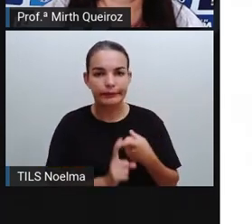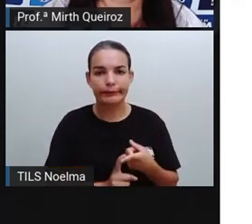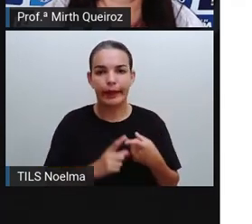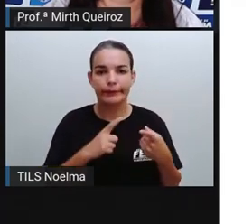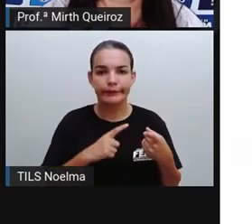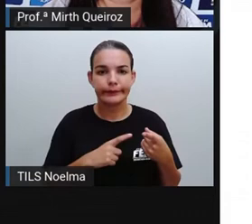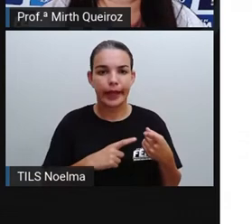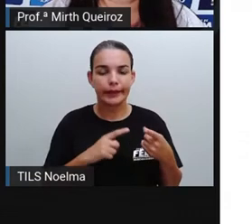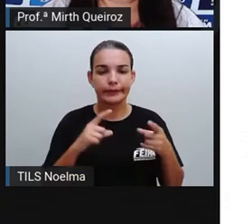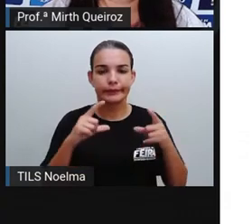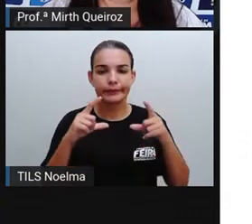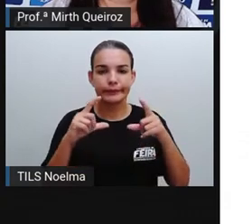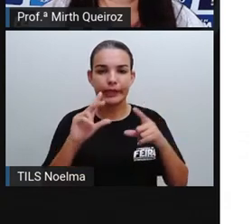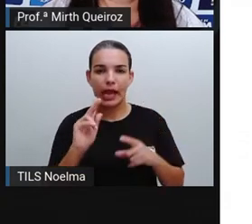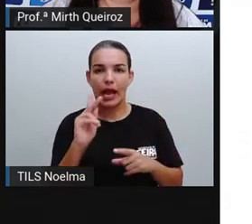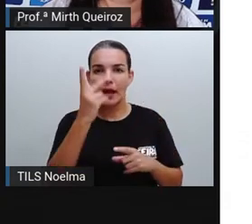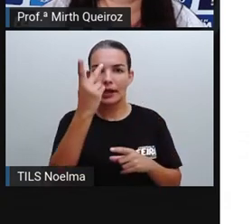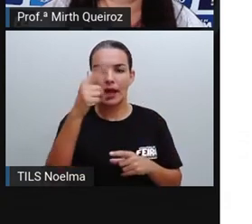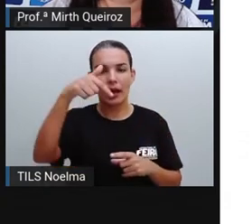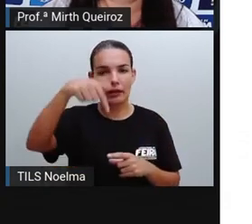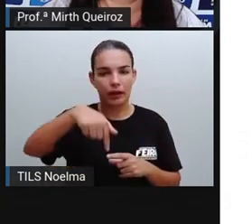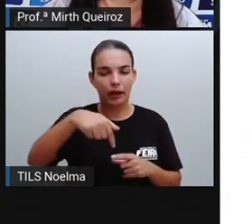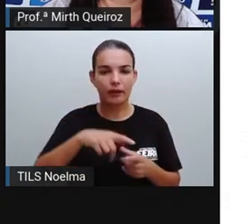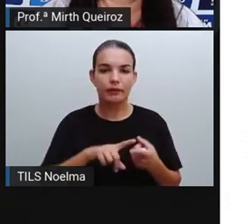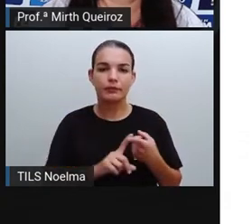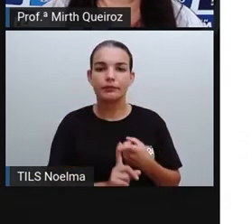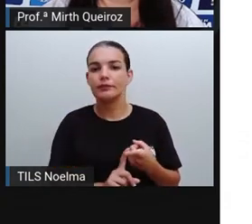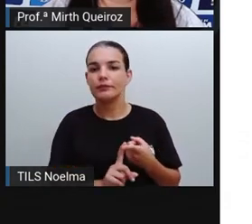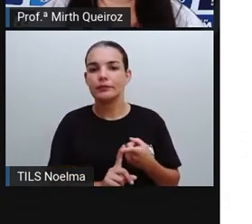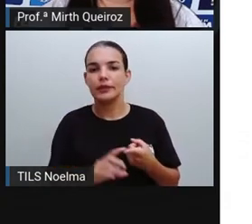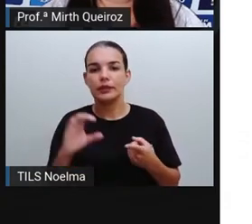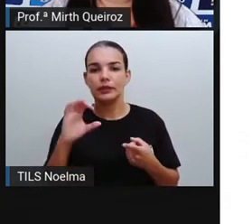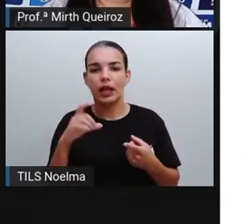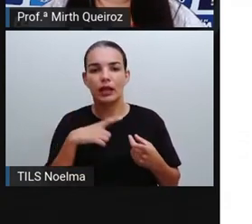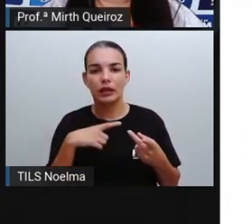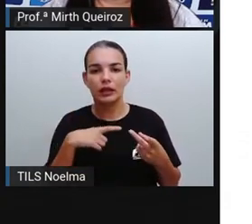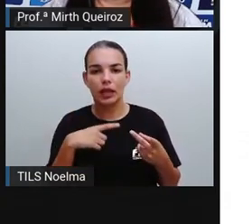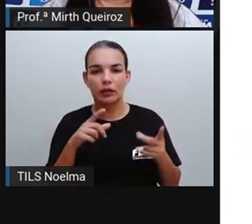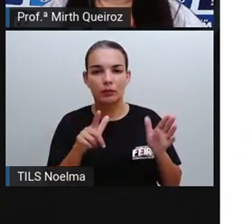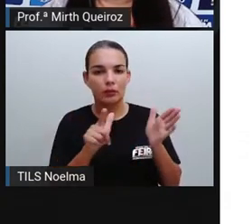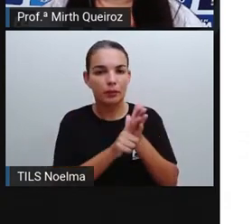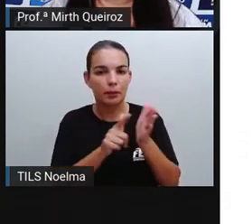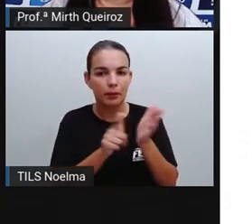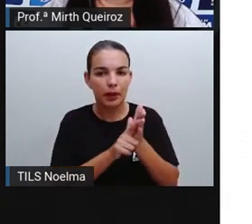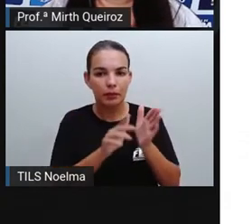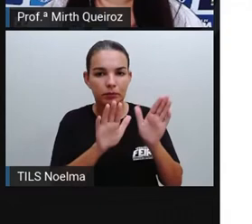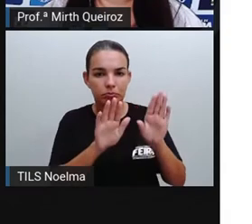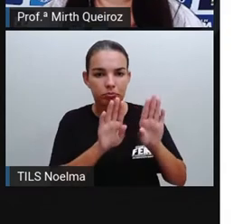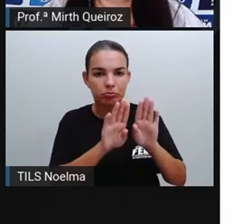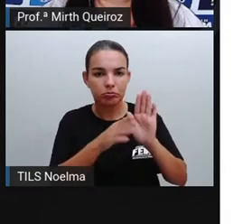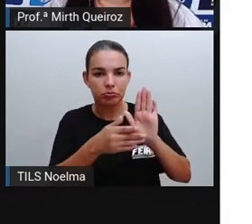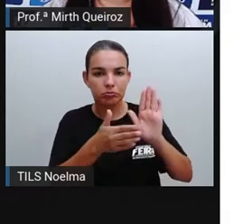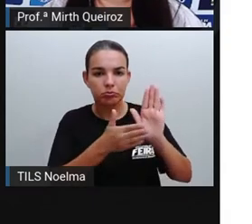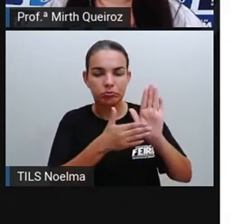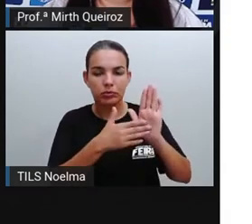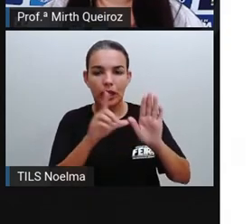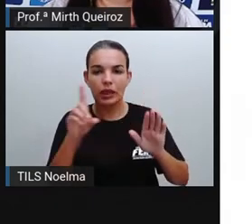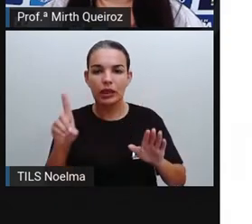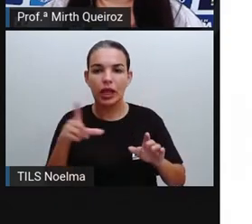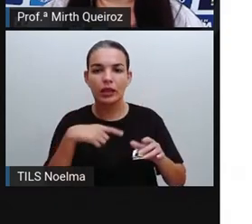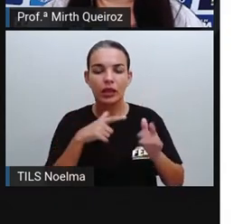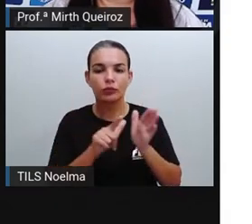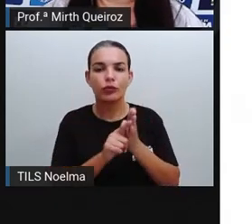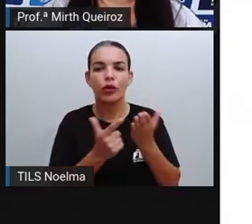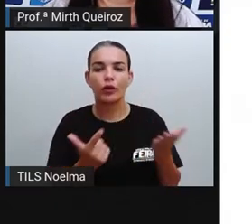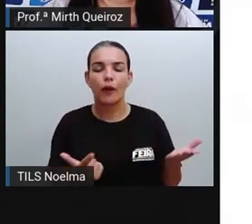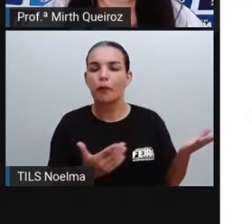a gente tem uma parte de uma tirinha, a gente tem um panfleto aí e a gente tem um